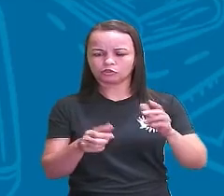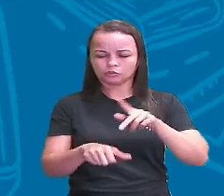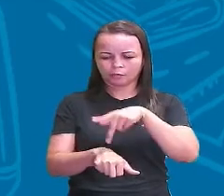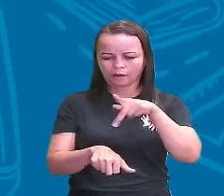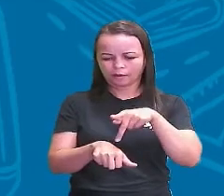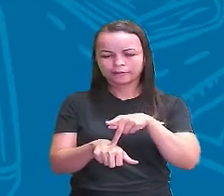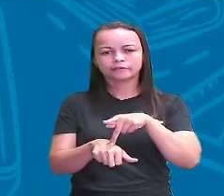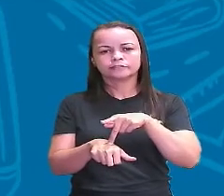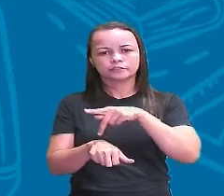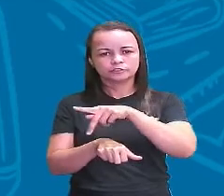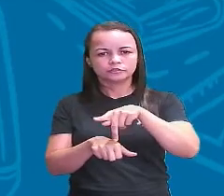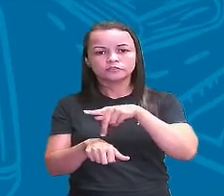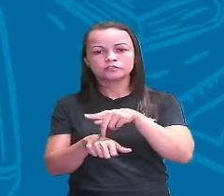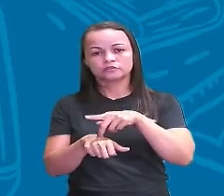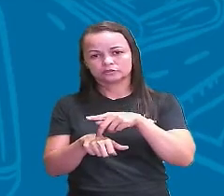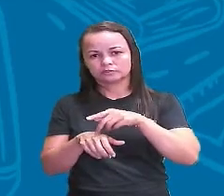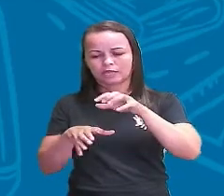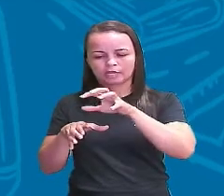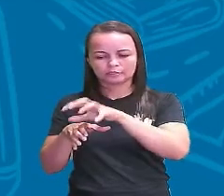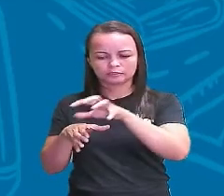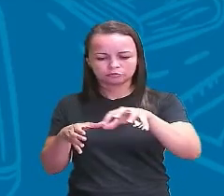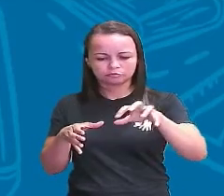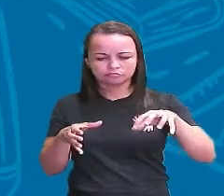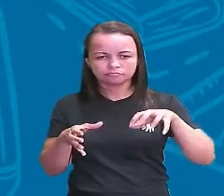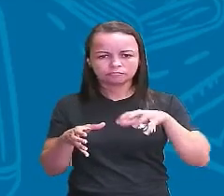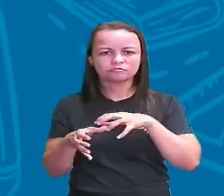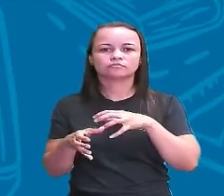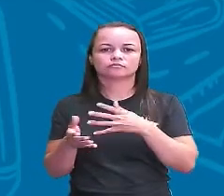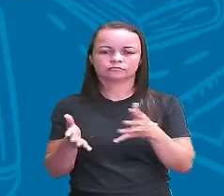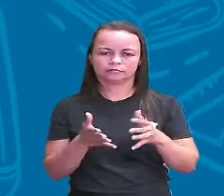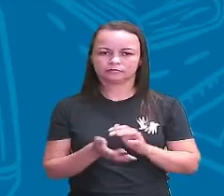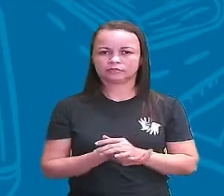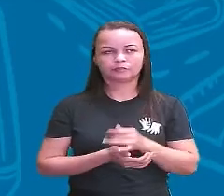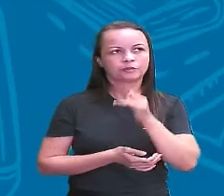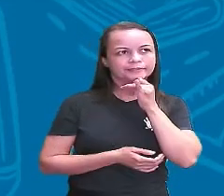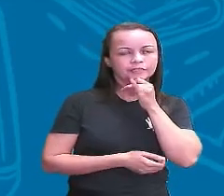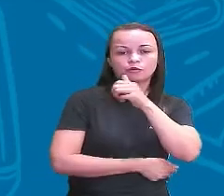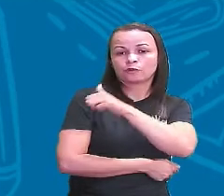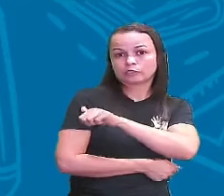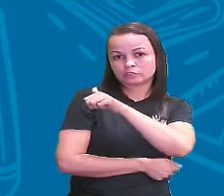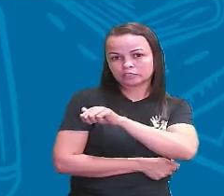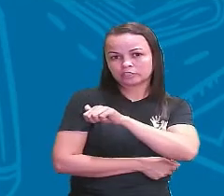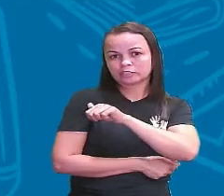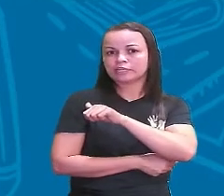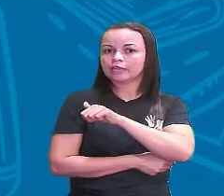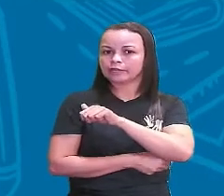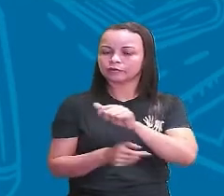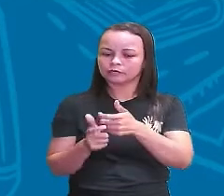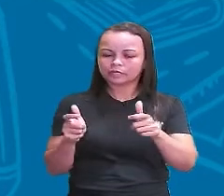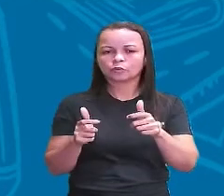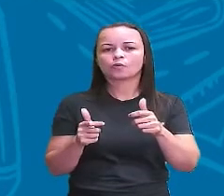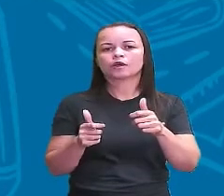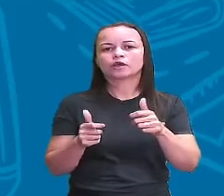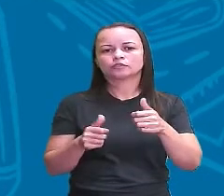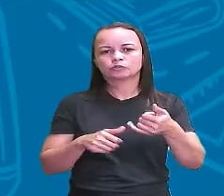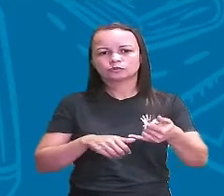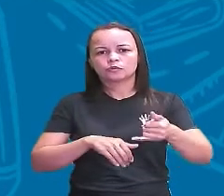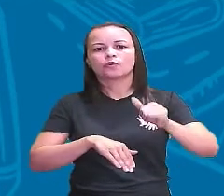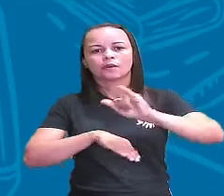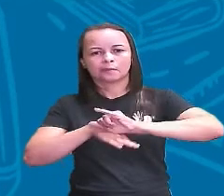dividido na forma como o Rio de Janeiro vai se instituir enquanto capital